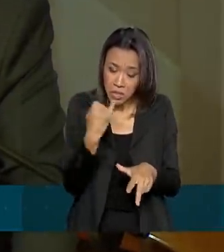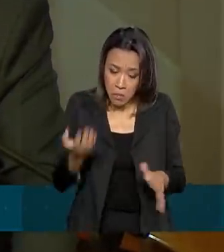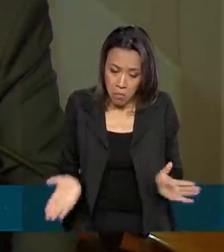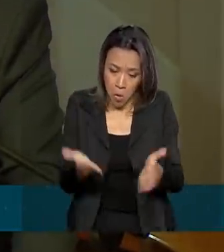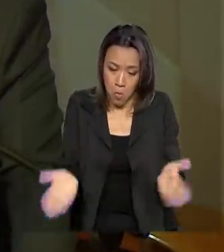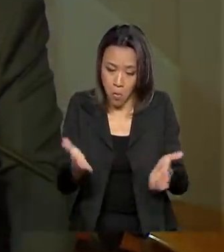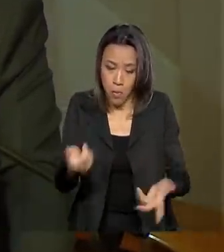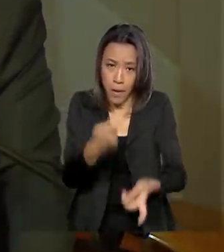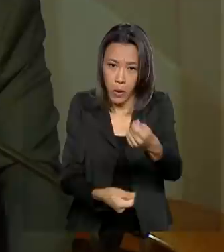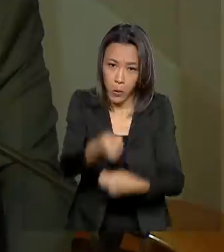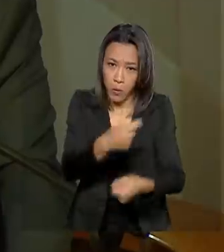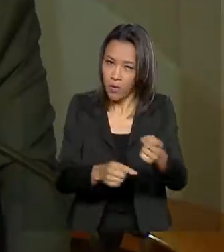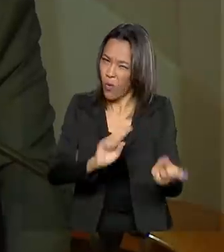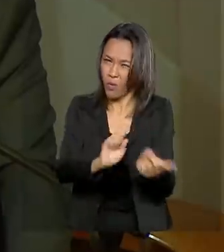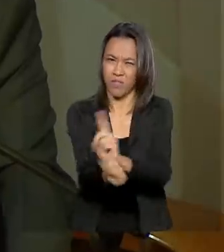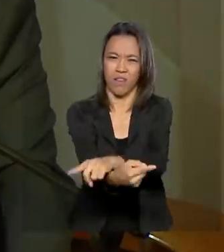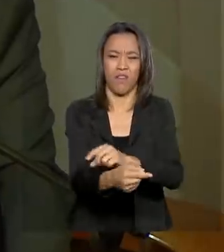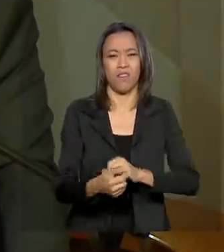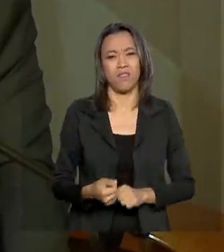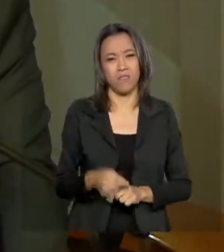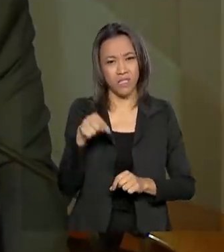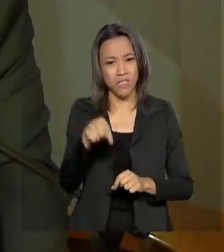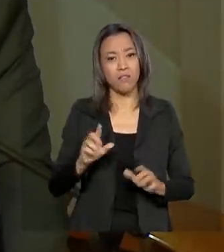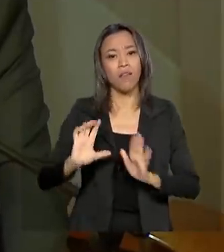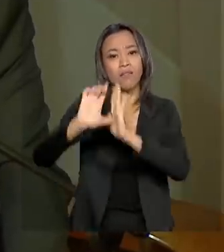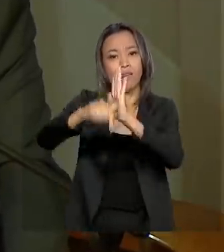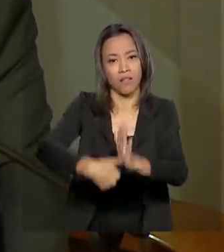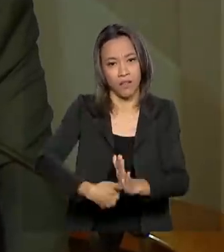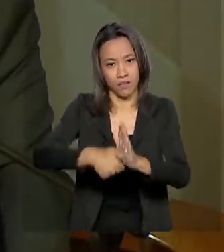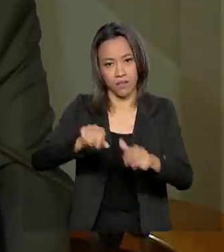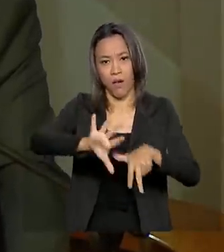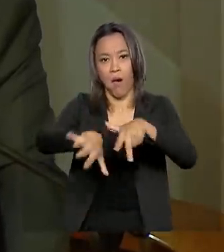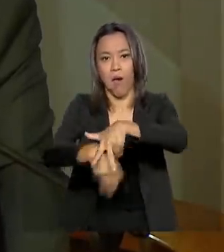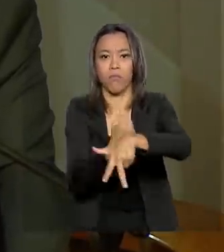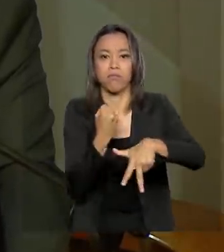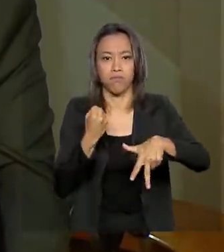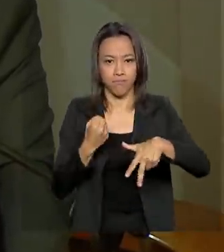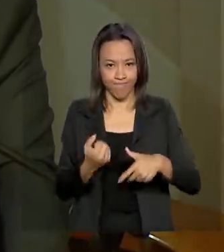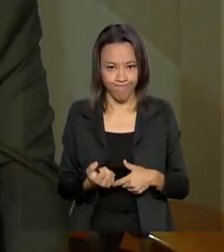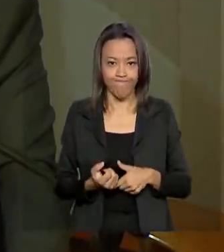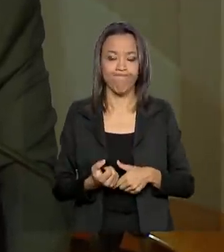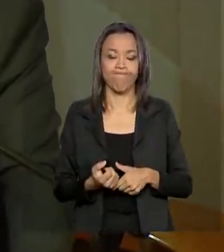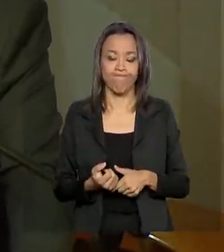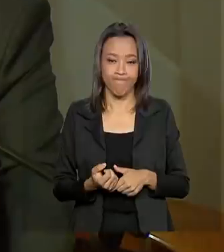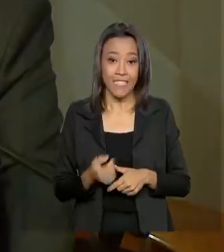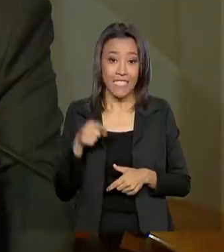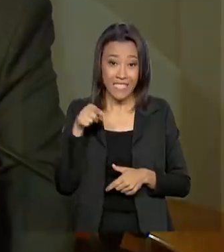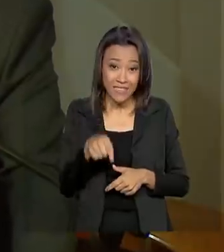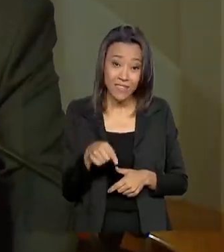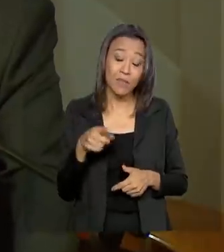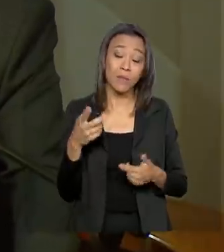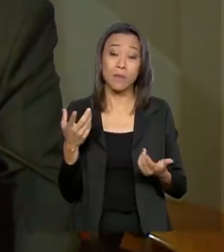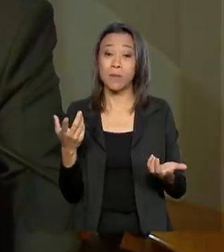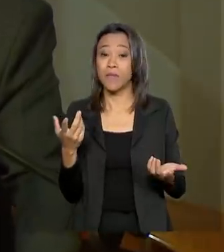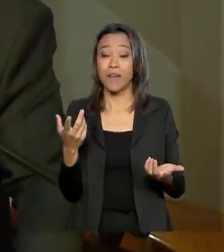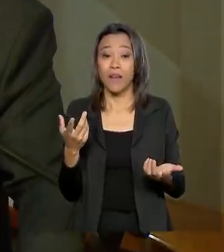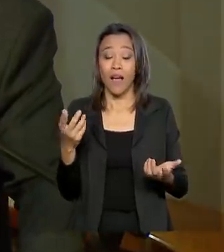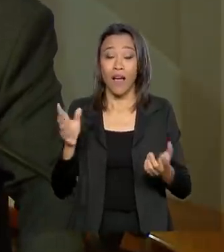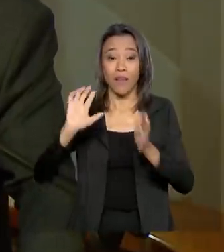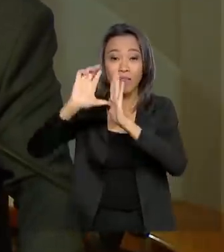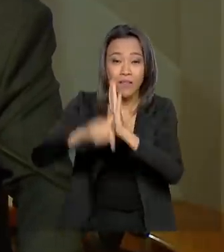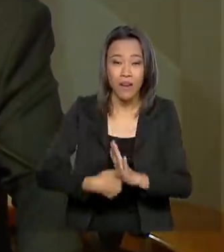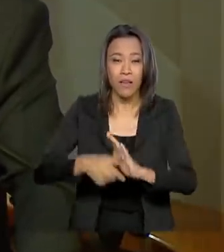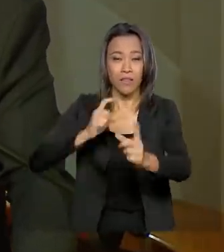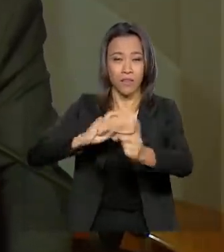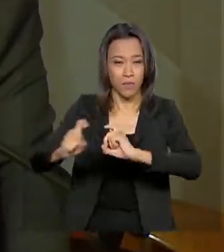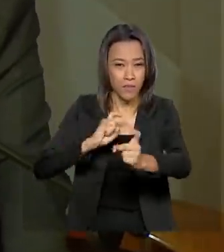Ao contrário, a corrupção é aquilo que nos deixa para trás. Aquilo que distorce o funcionamento regular